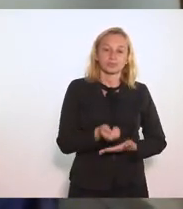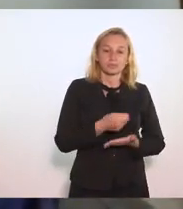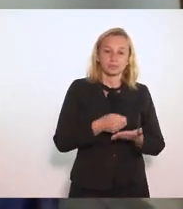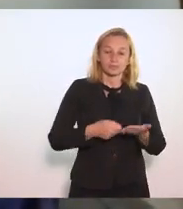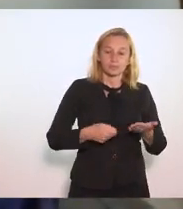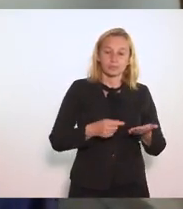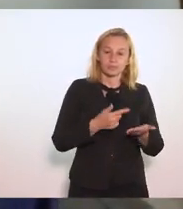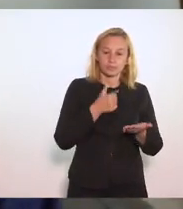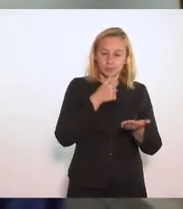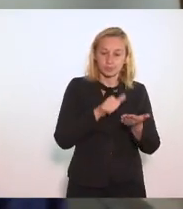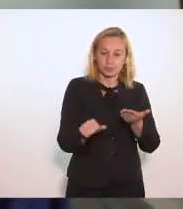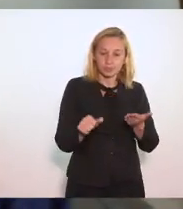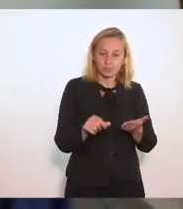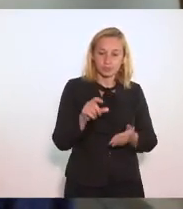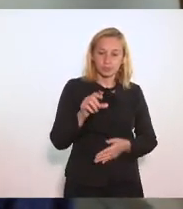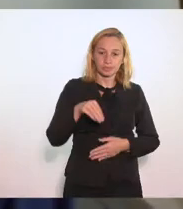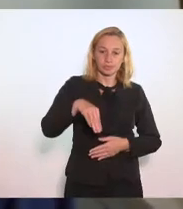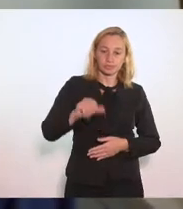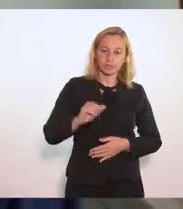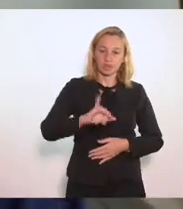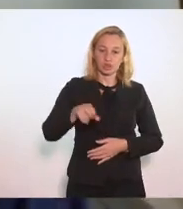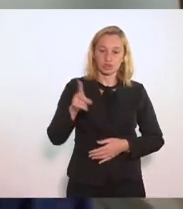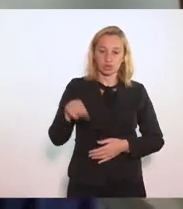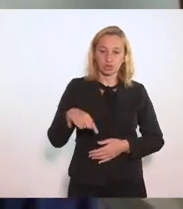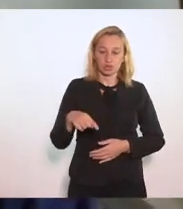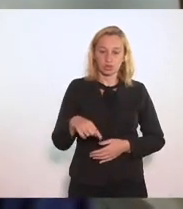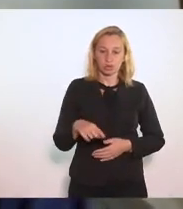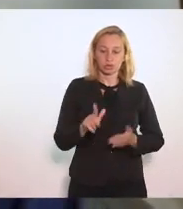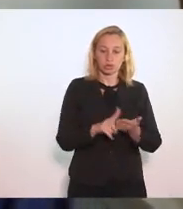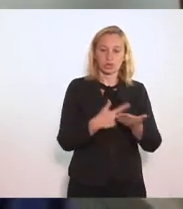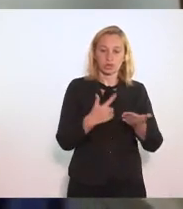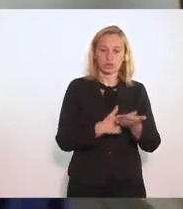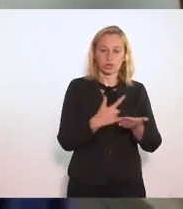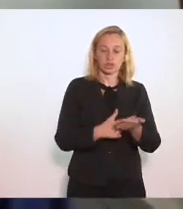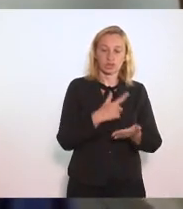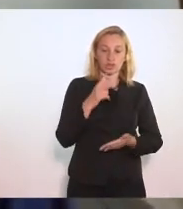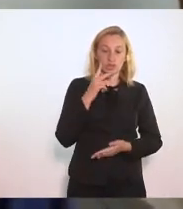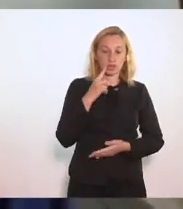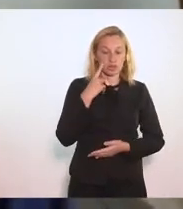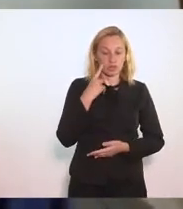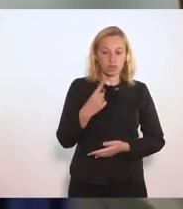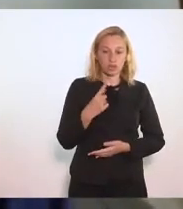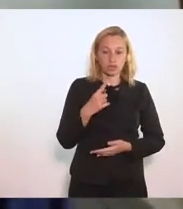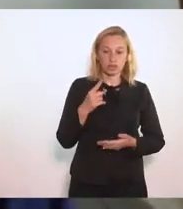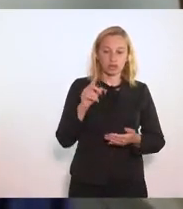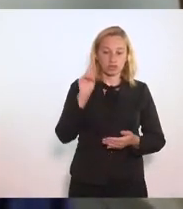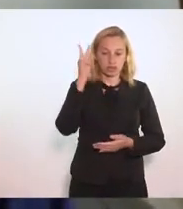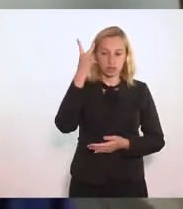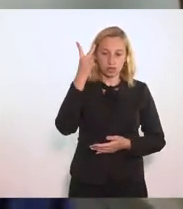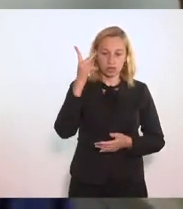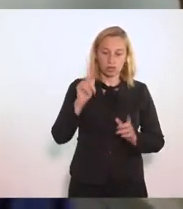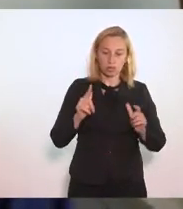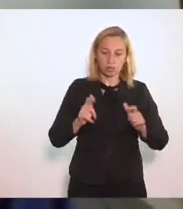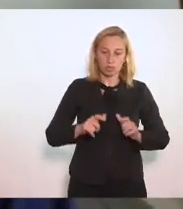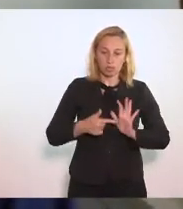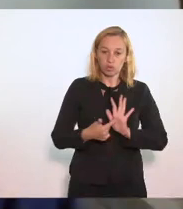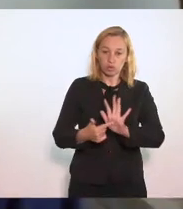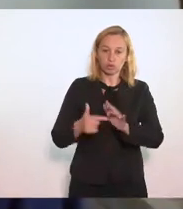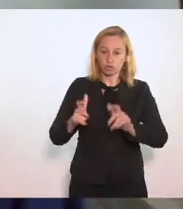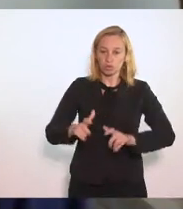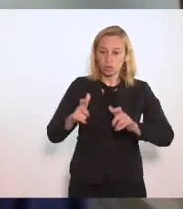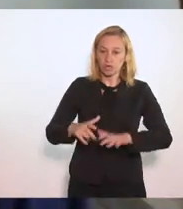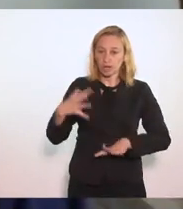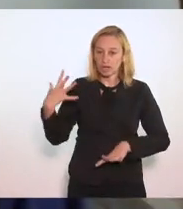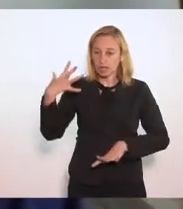jovem Da época Publicada Na revista Veja História Descreve o baile Como um local Encantado E